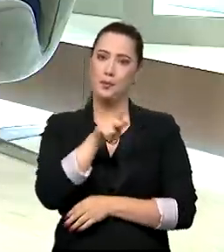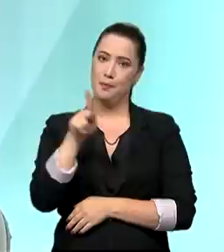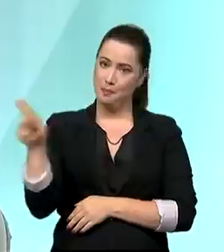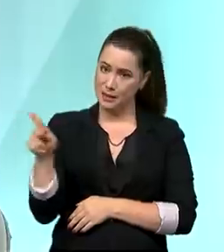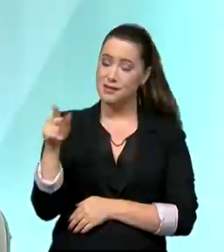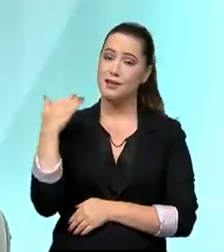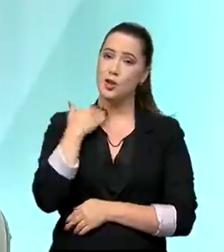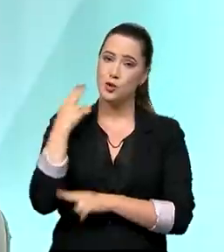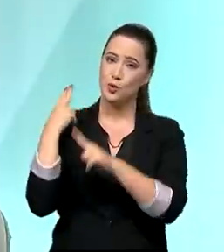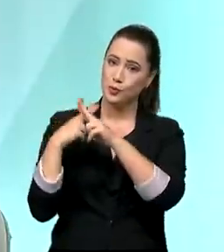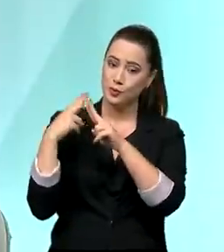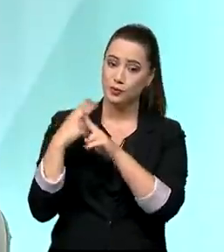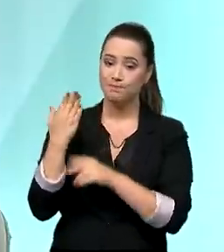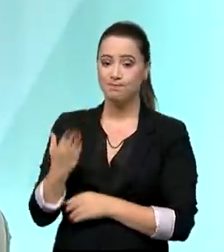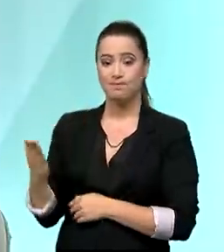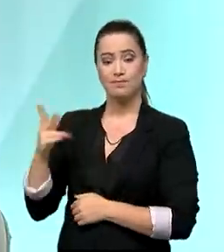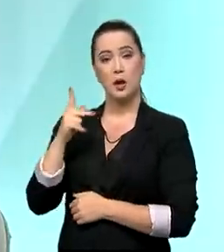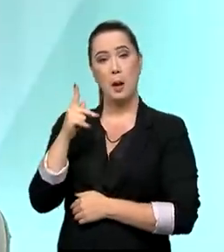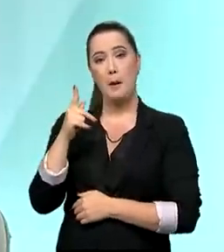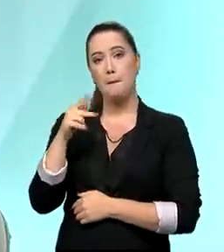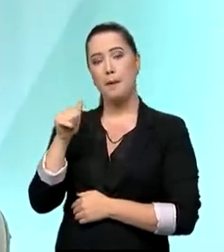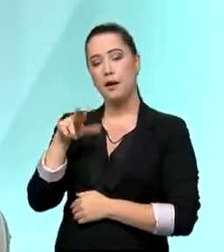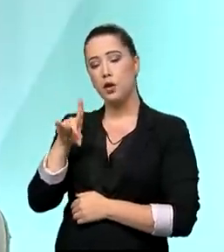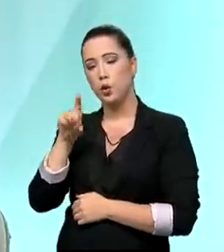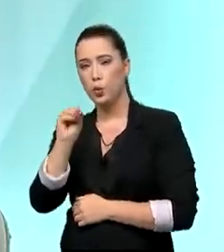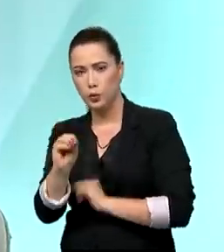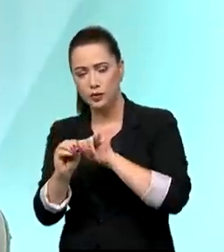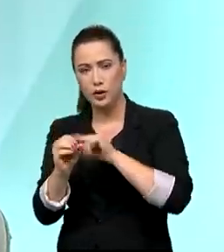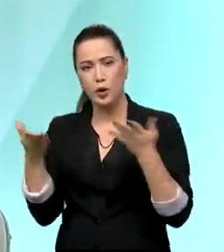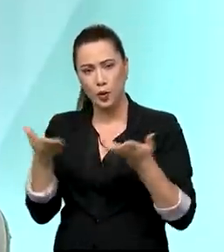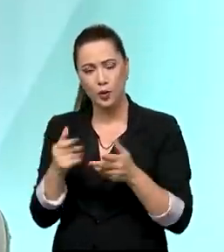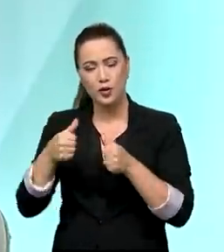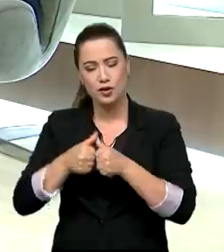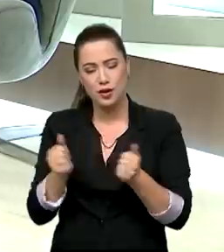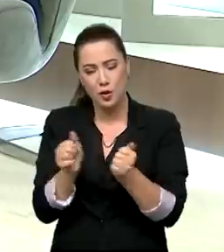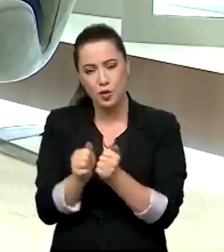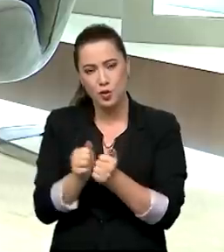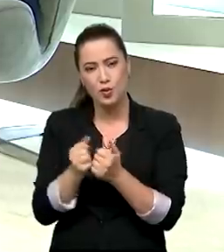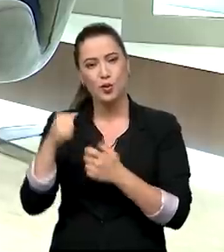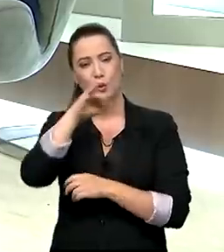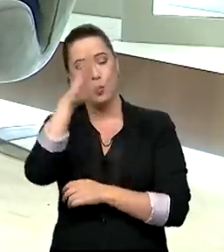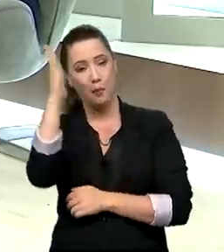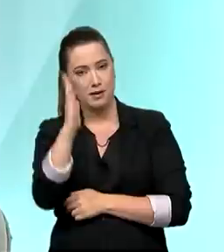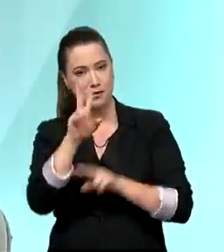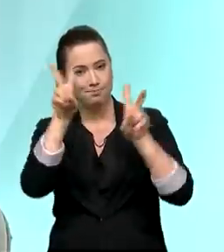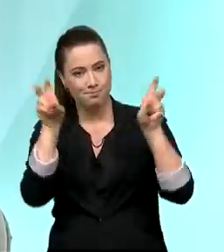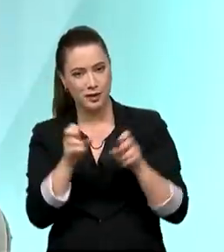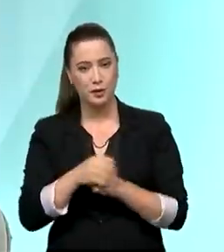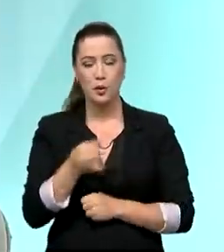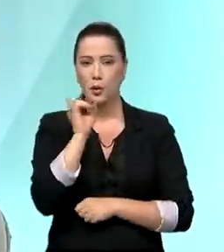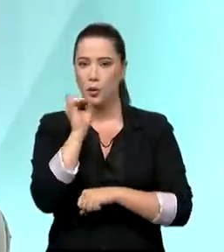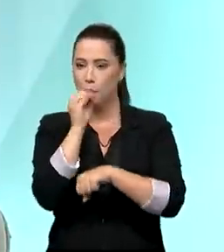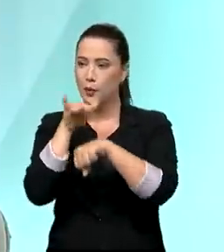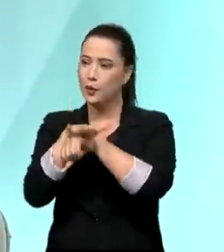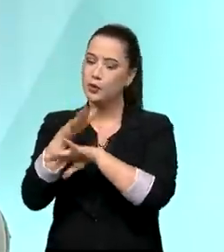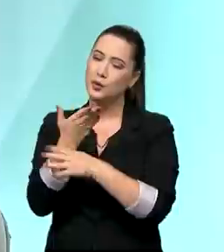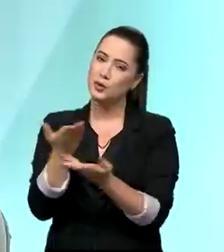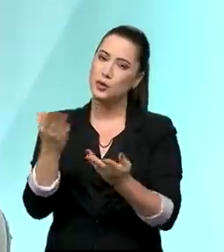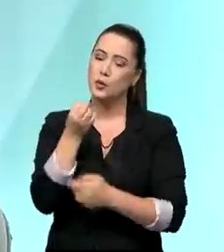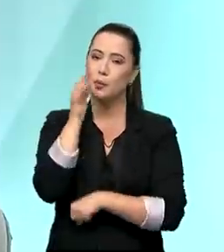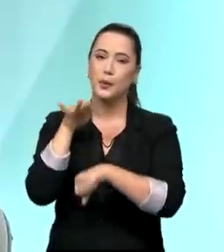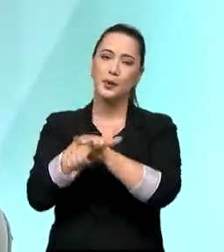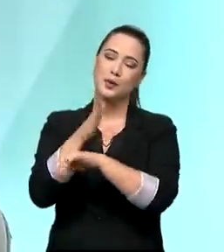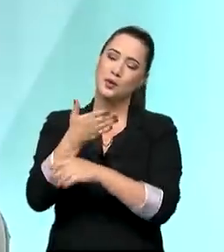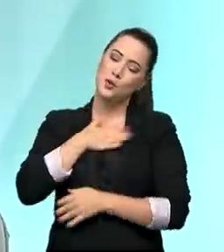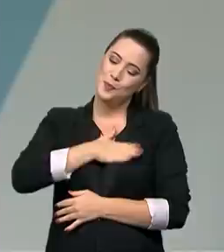instituição, Pedro Guimarães, que está conosco hoje no Brasil em pauta. Boa noite, presidente. Boa noite, Paulo. Um grande prazer estar